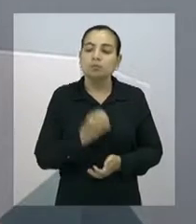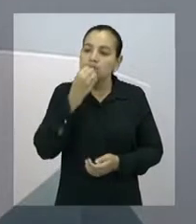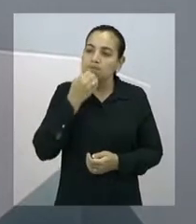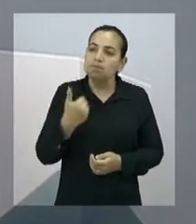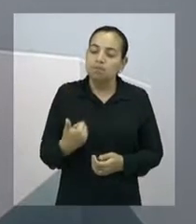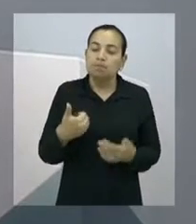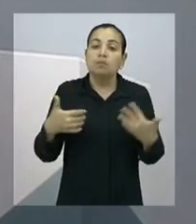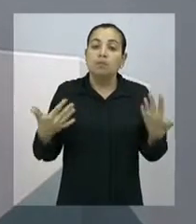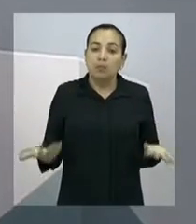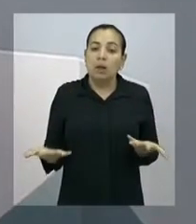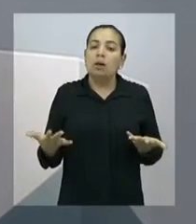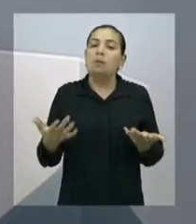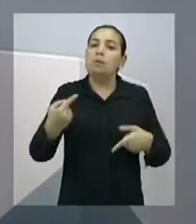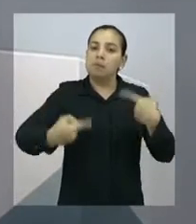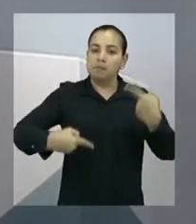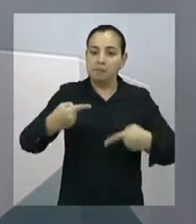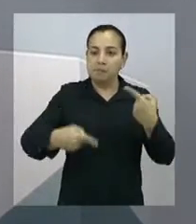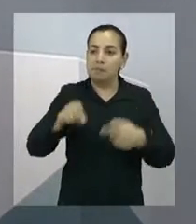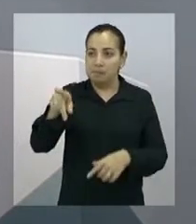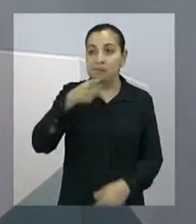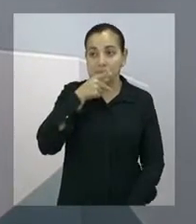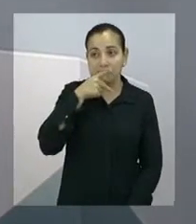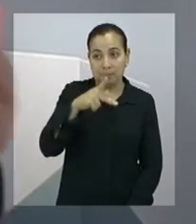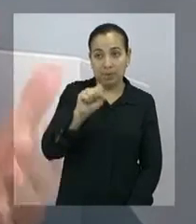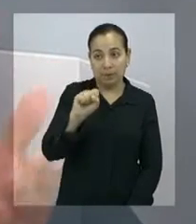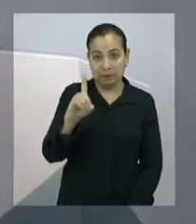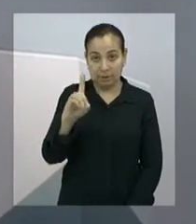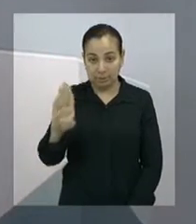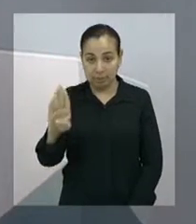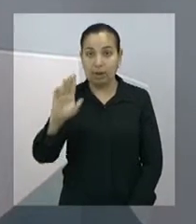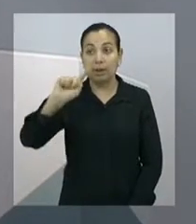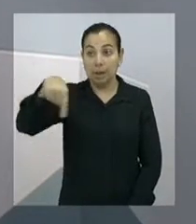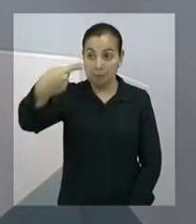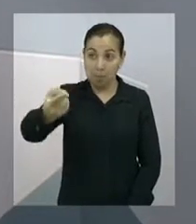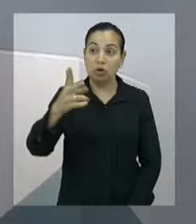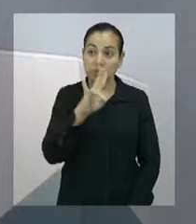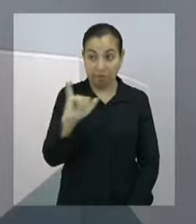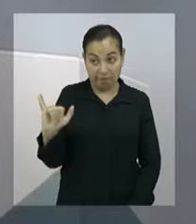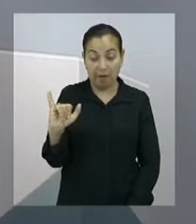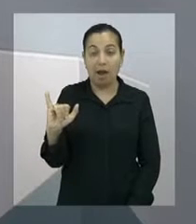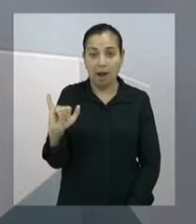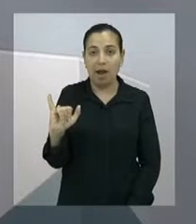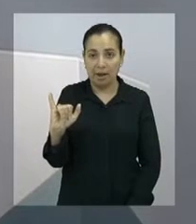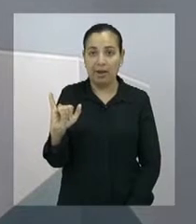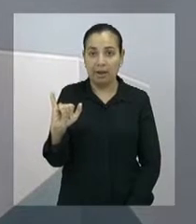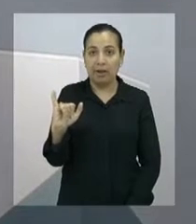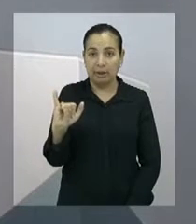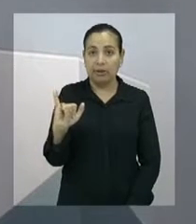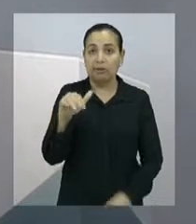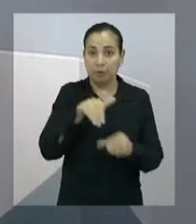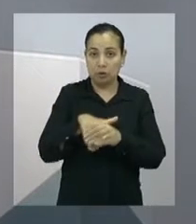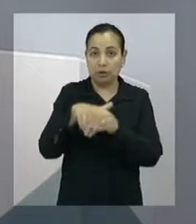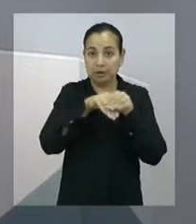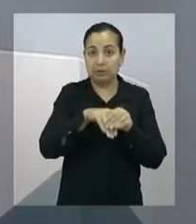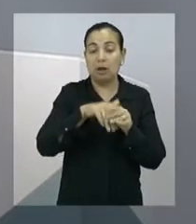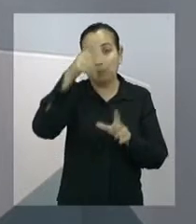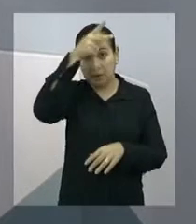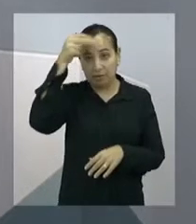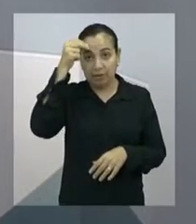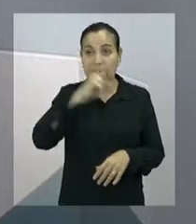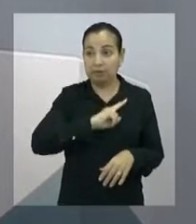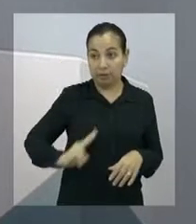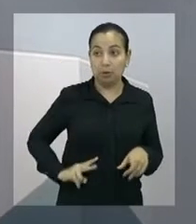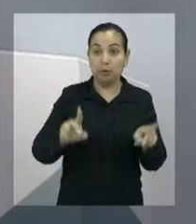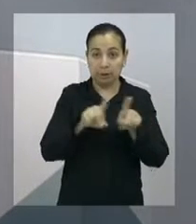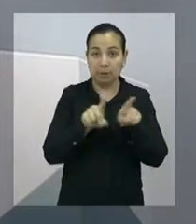vereador, na questão política, né? O senhor é do PSDB, o ano que vem tem eleição municipal, prefeito e tal, vereadores. E